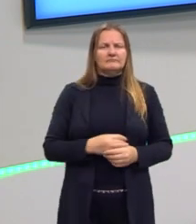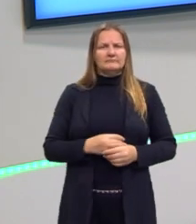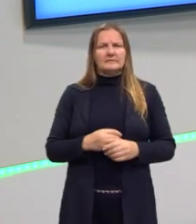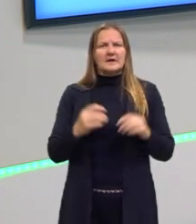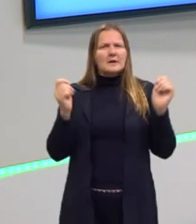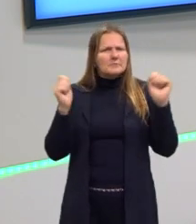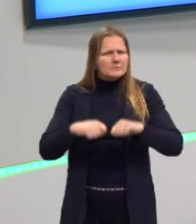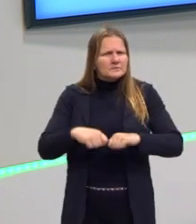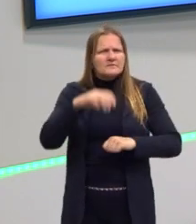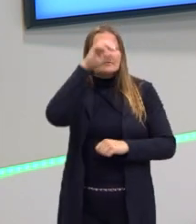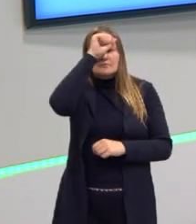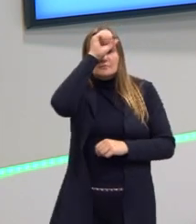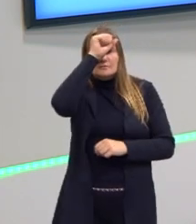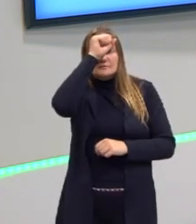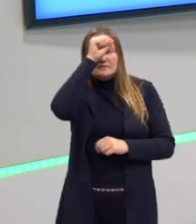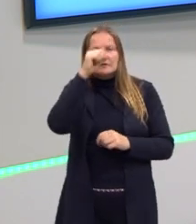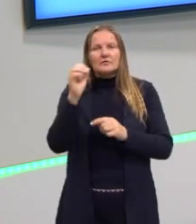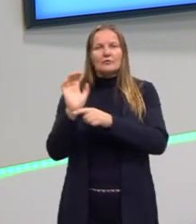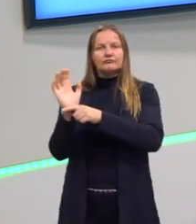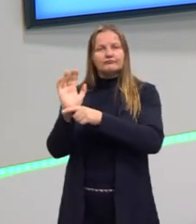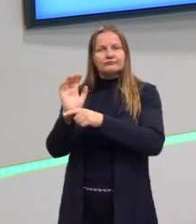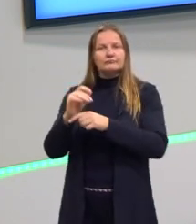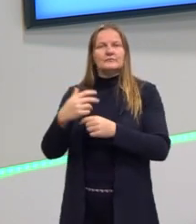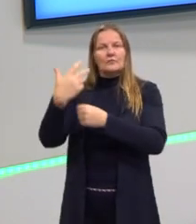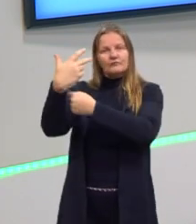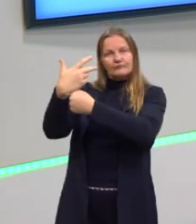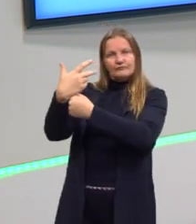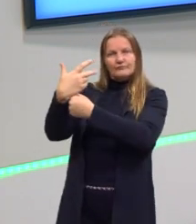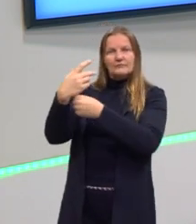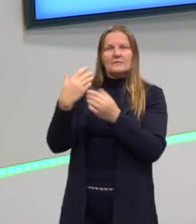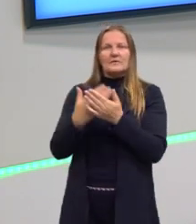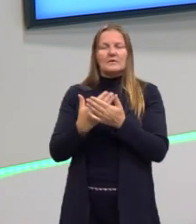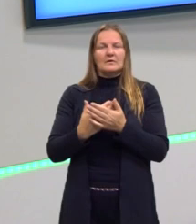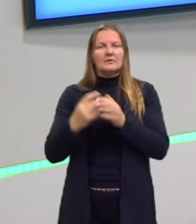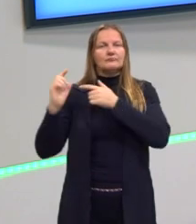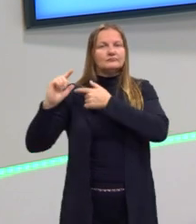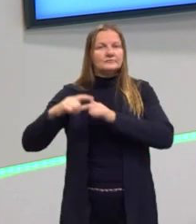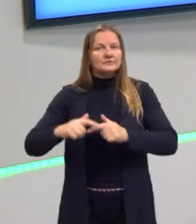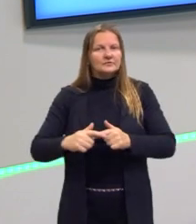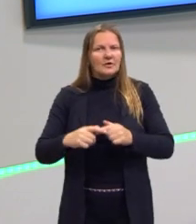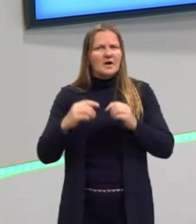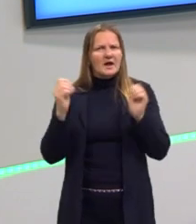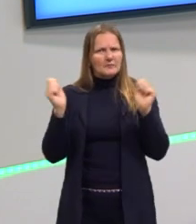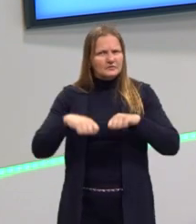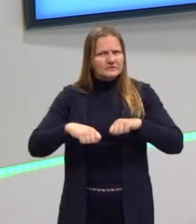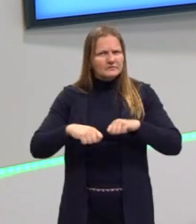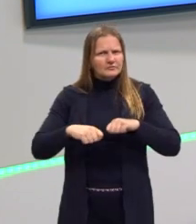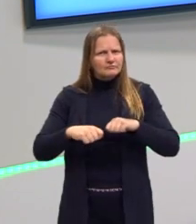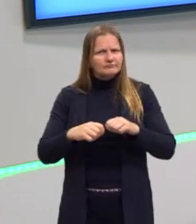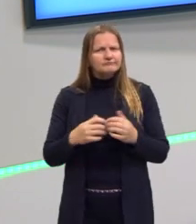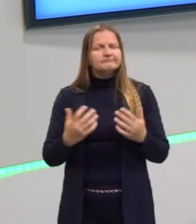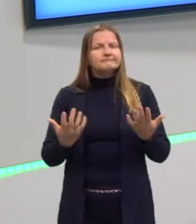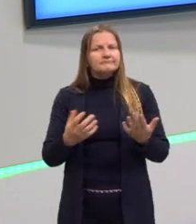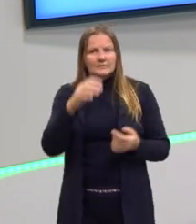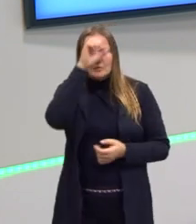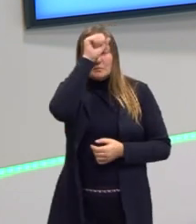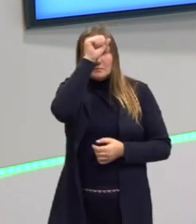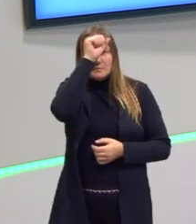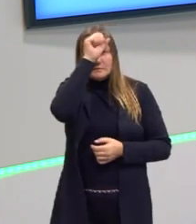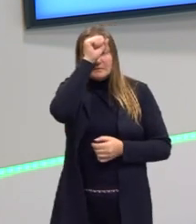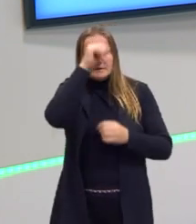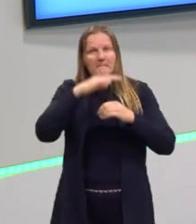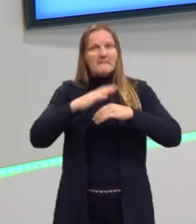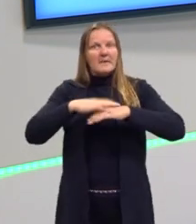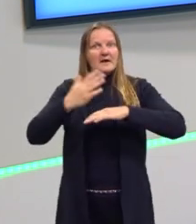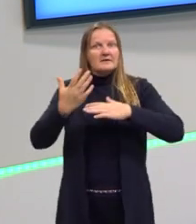fora das nossas videoaulas, ou fora do nosso ambiente tradicional, é possível adquirir conhecimento? É possível a gente aprender